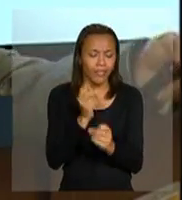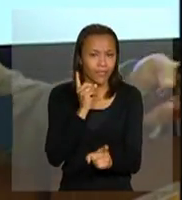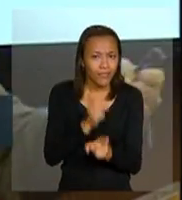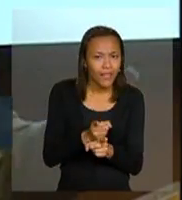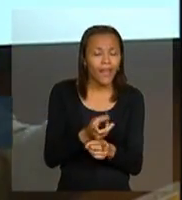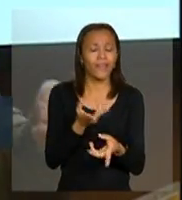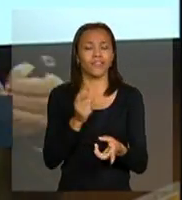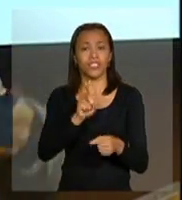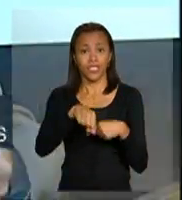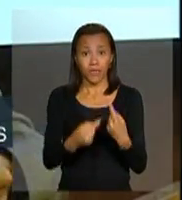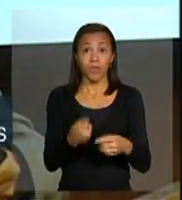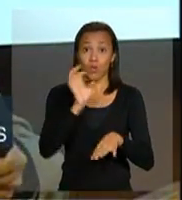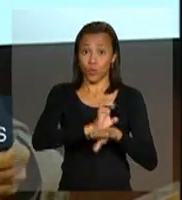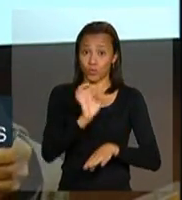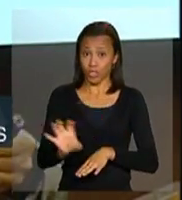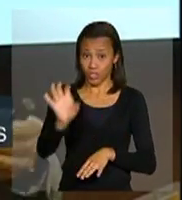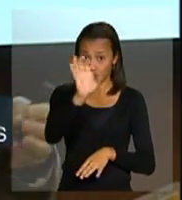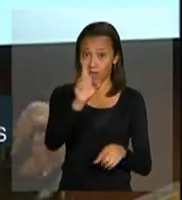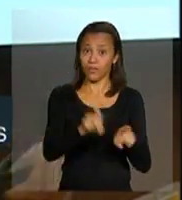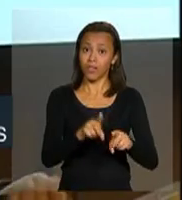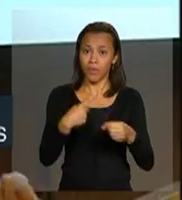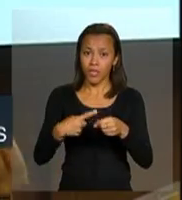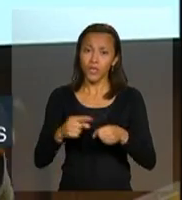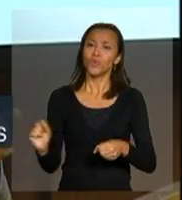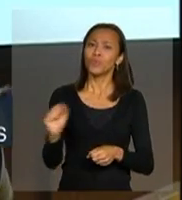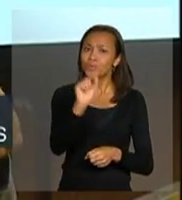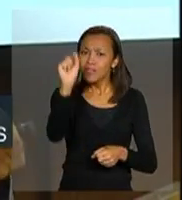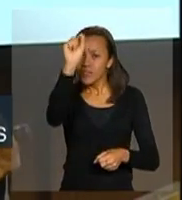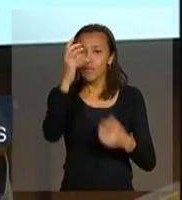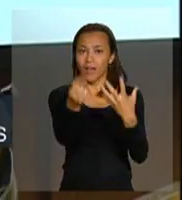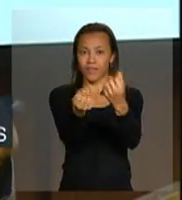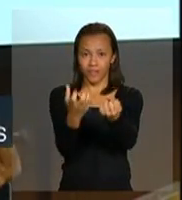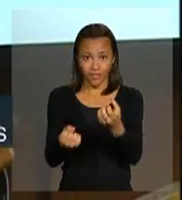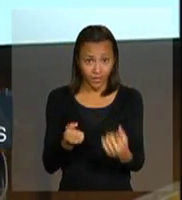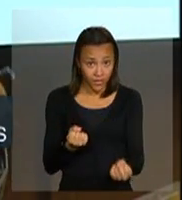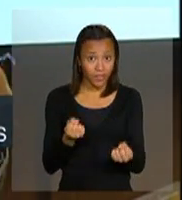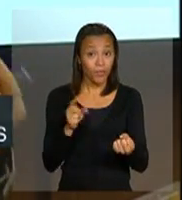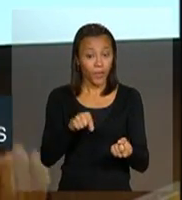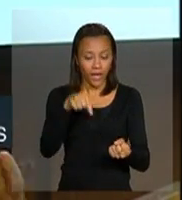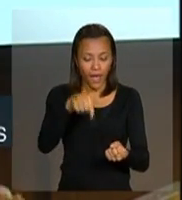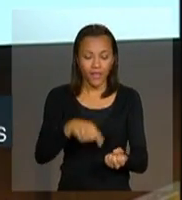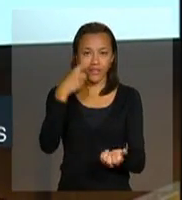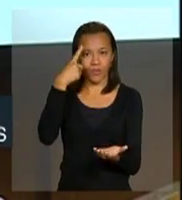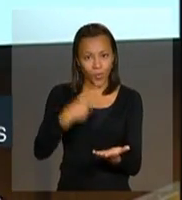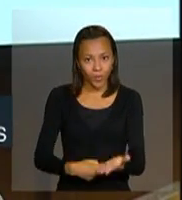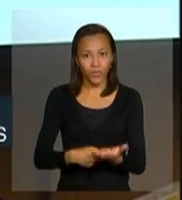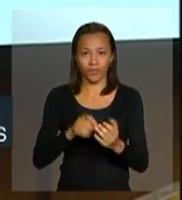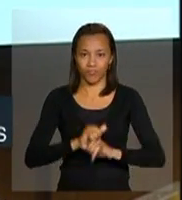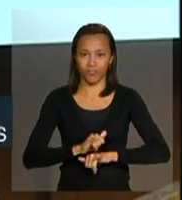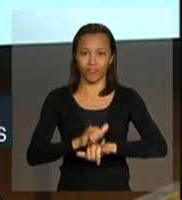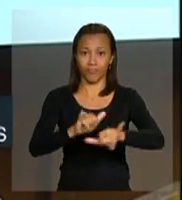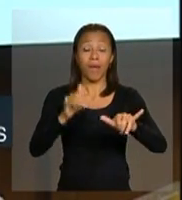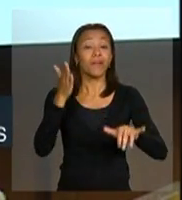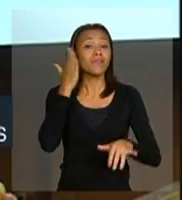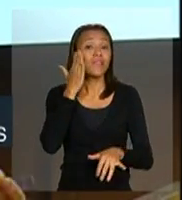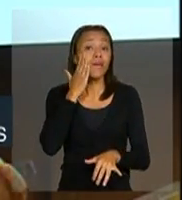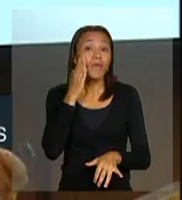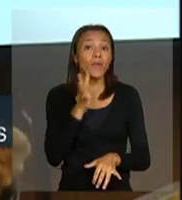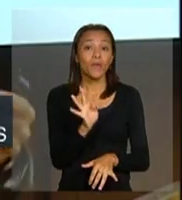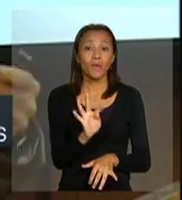Estado, município, de sociedade civil, trazer à tona a necessidade das pessoas terem acesso ao diagnóstico de maneira correta.